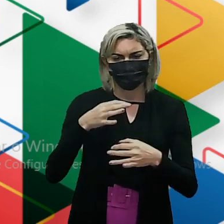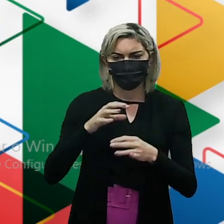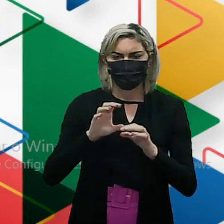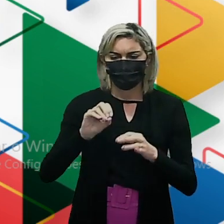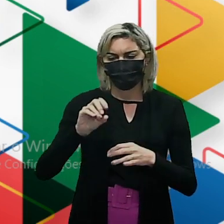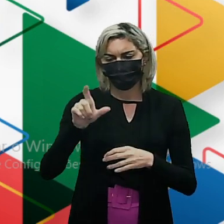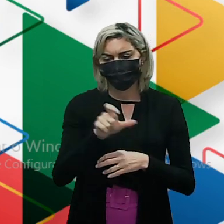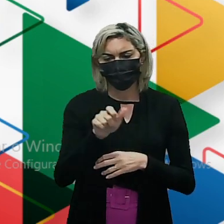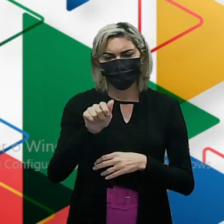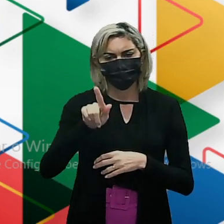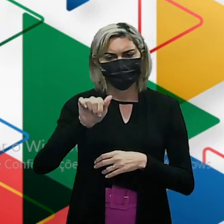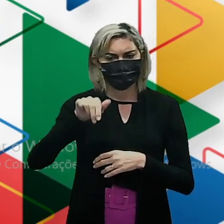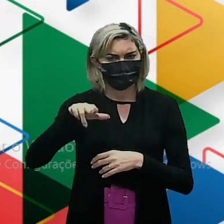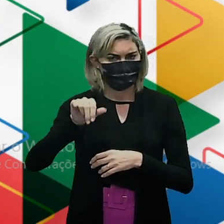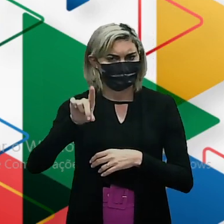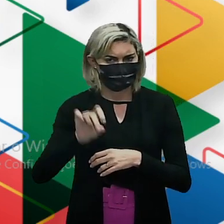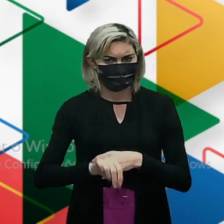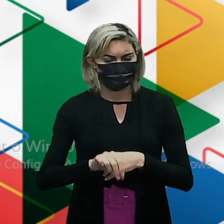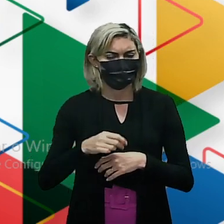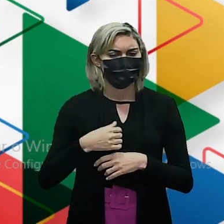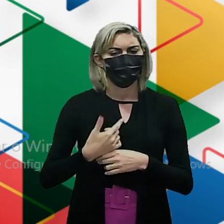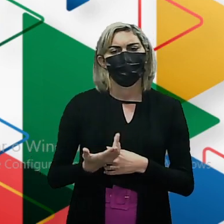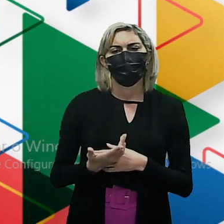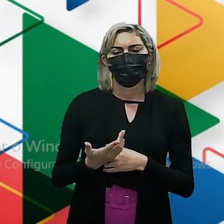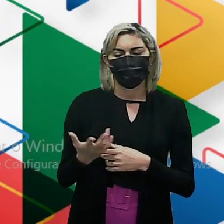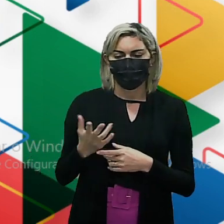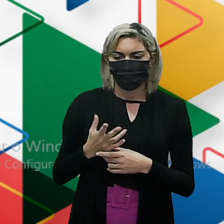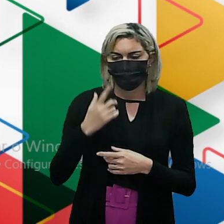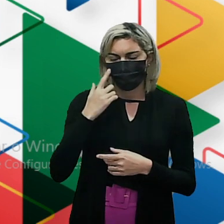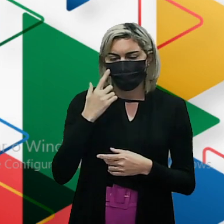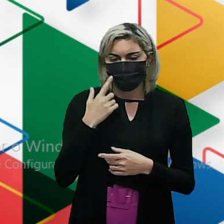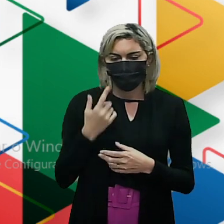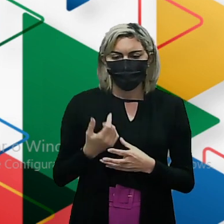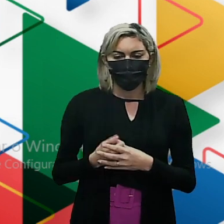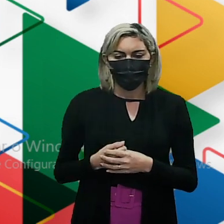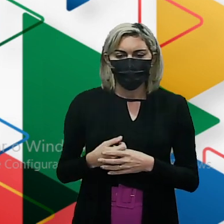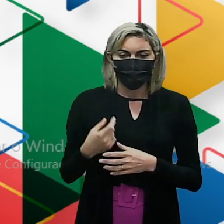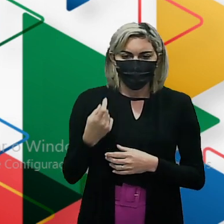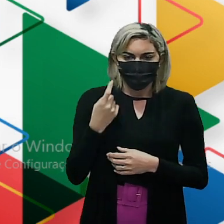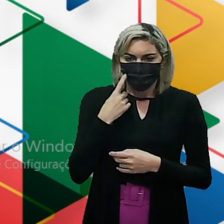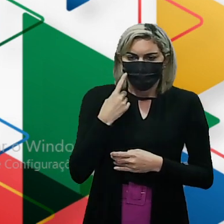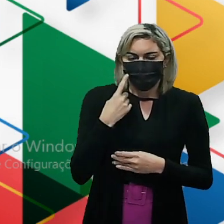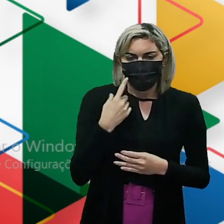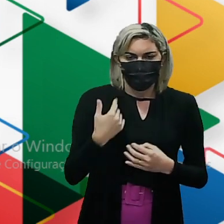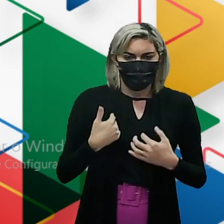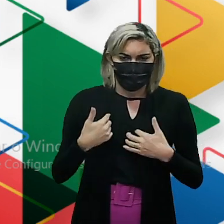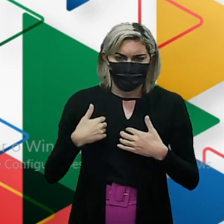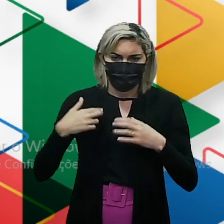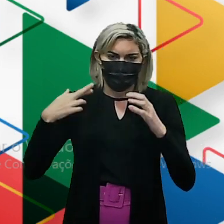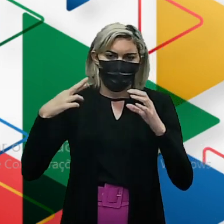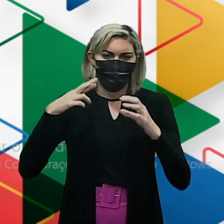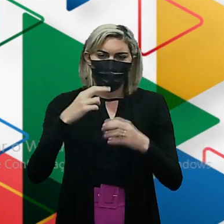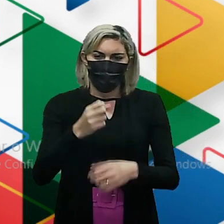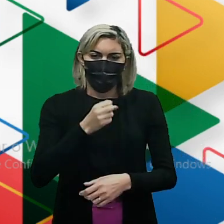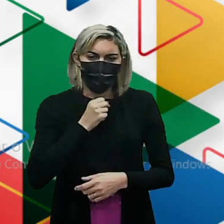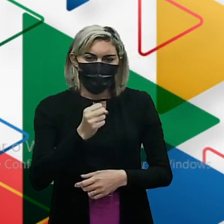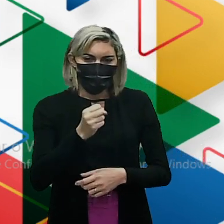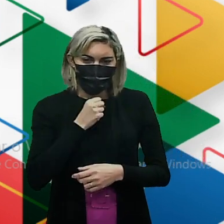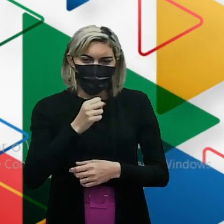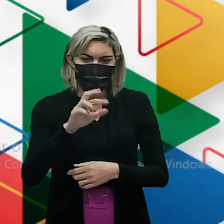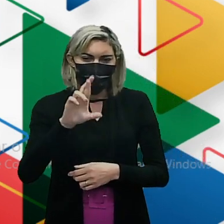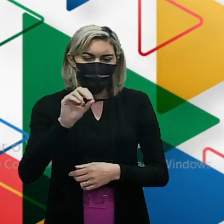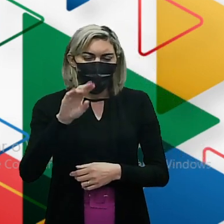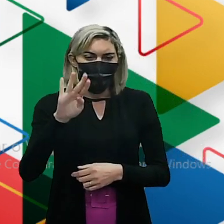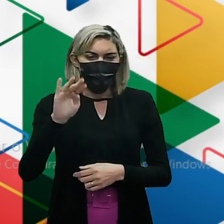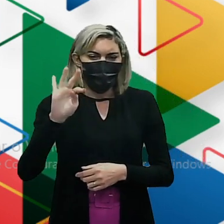Oxigenados Meu amigo de pé Meu irmão camarada Olhe bem Não sou o Roberto Carlos Mas olhe bem